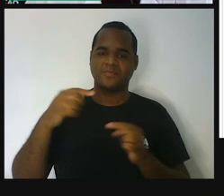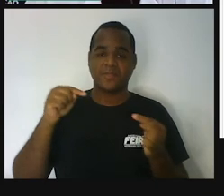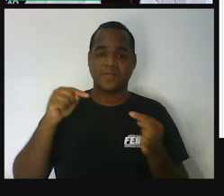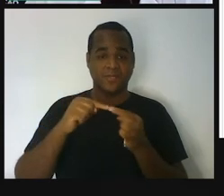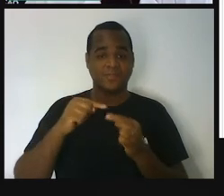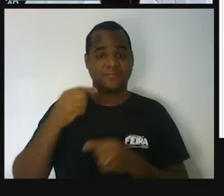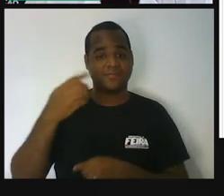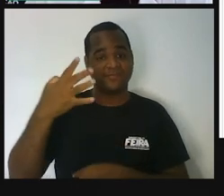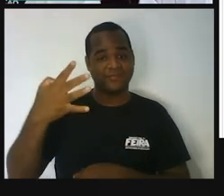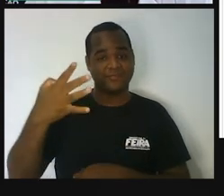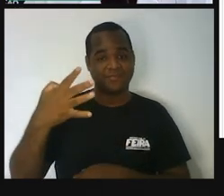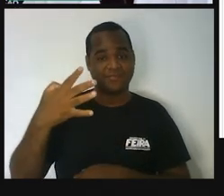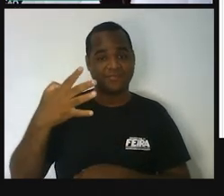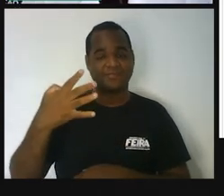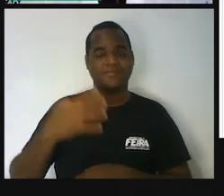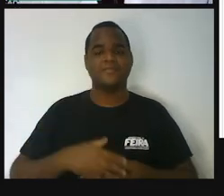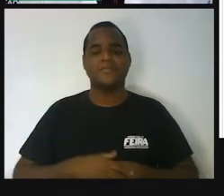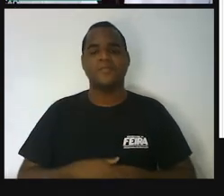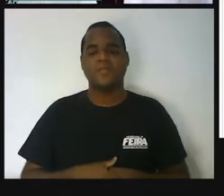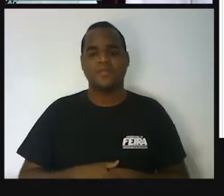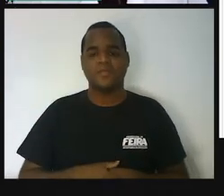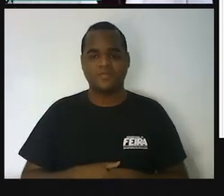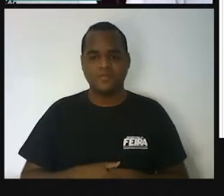com quatro.